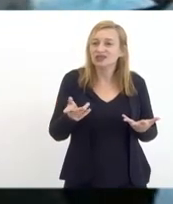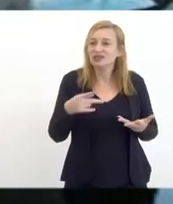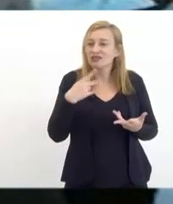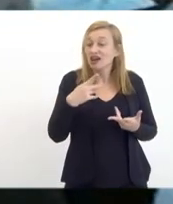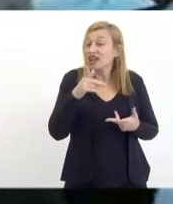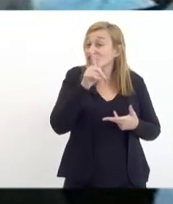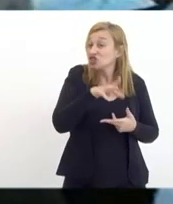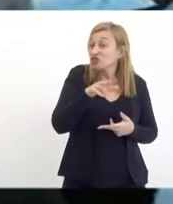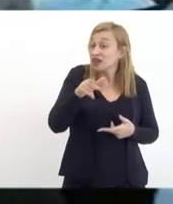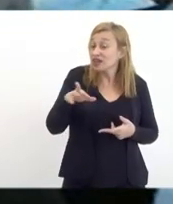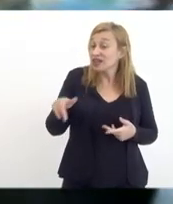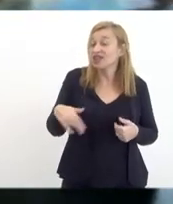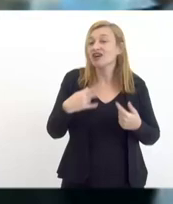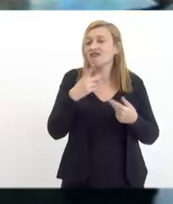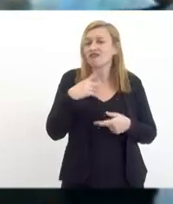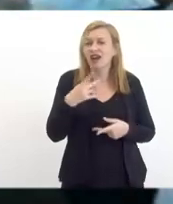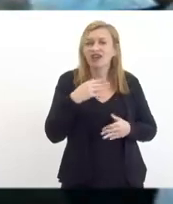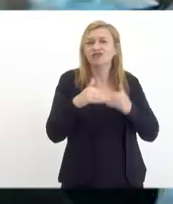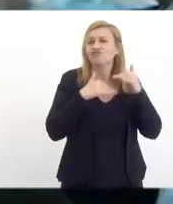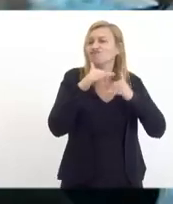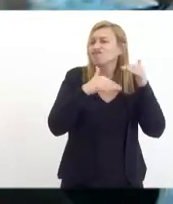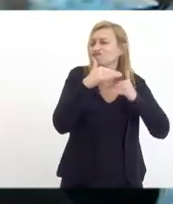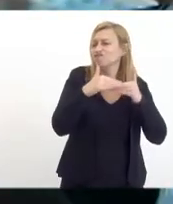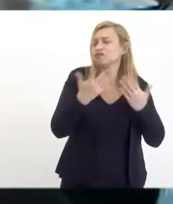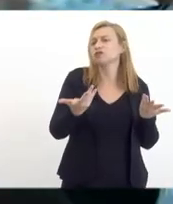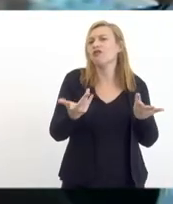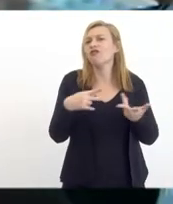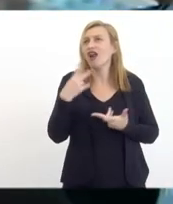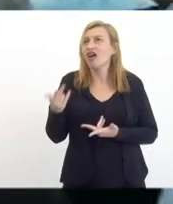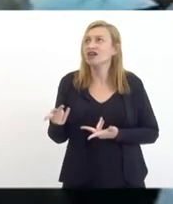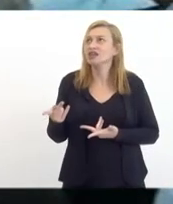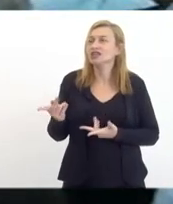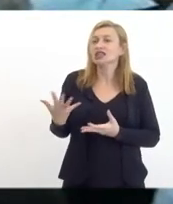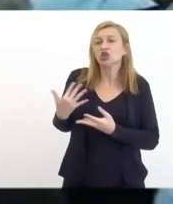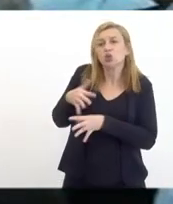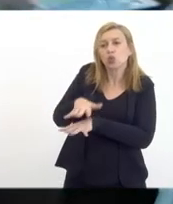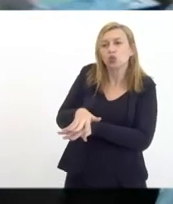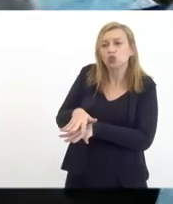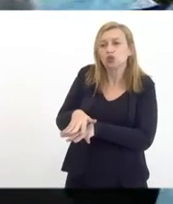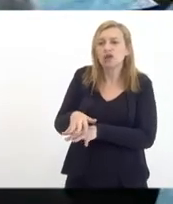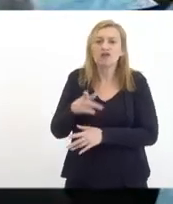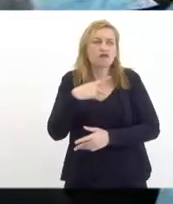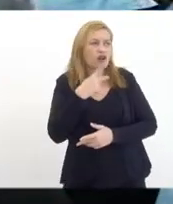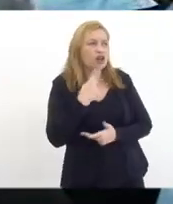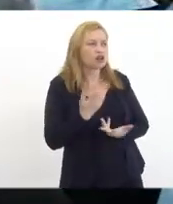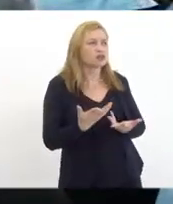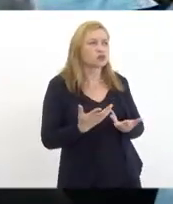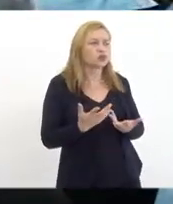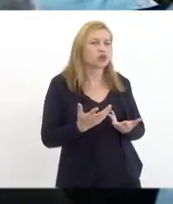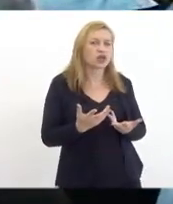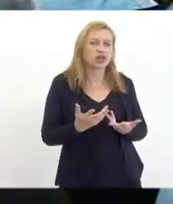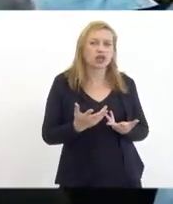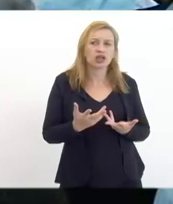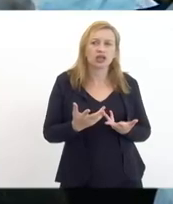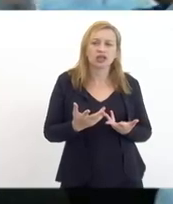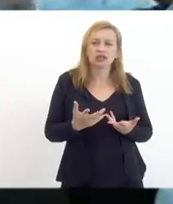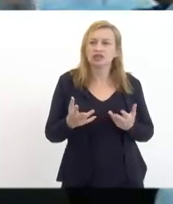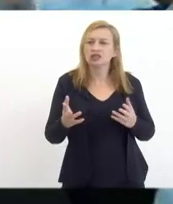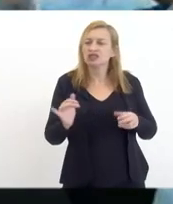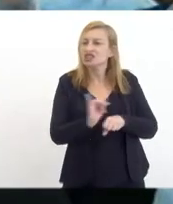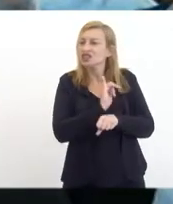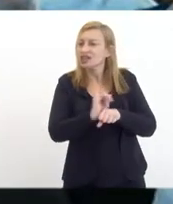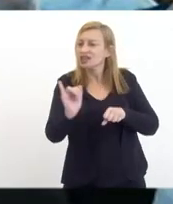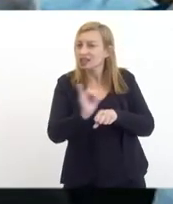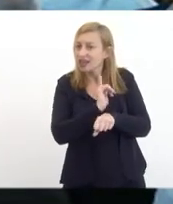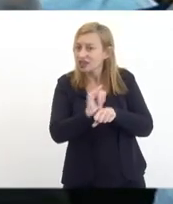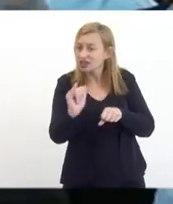diferentes falando em desenvolvimento falando em inclusão falando sobre alternativas